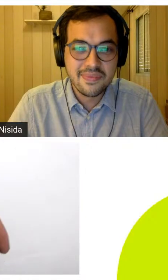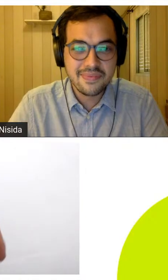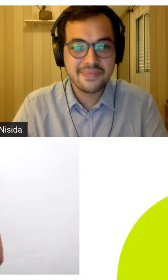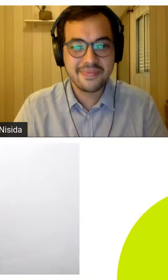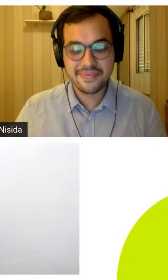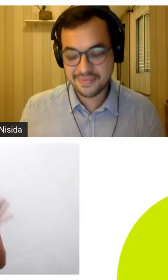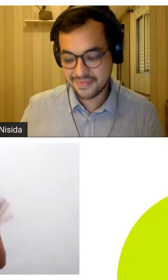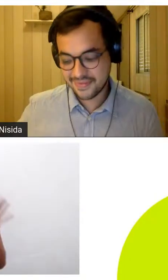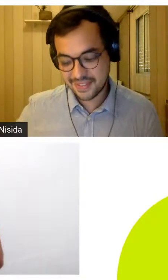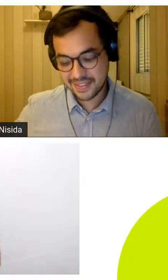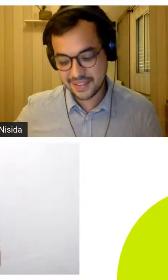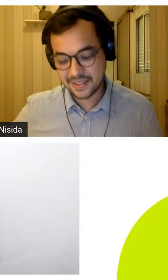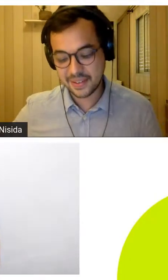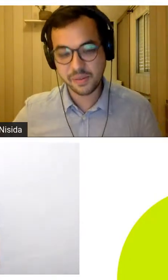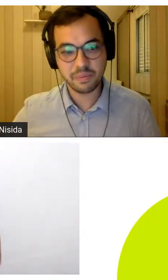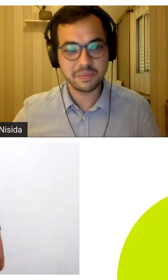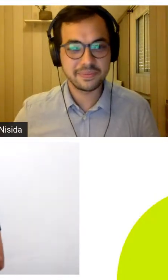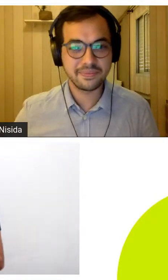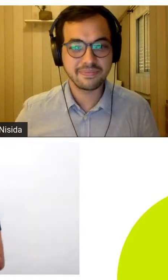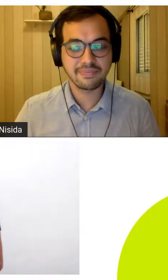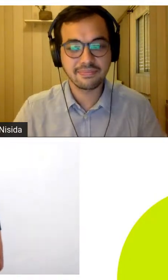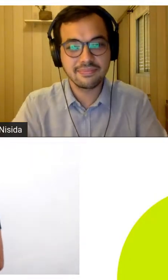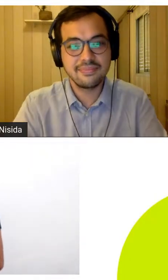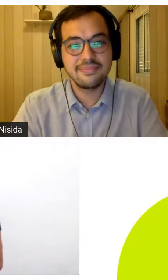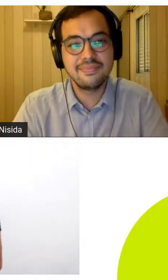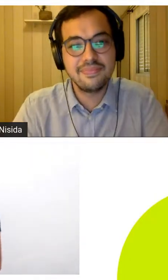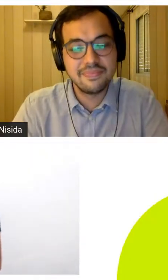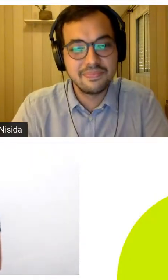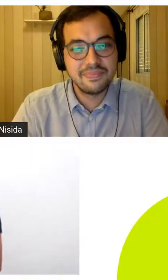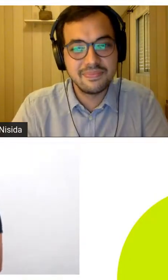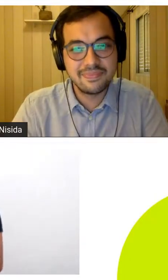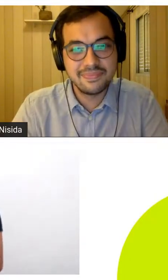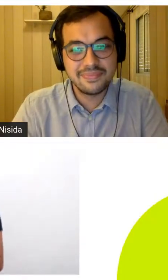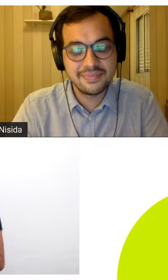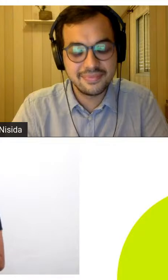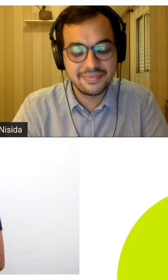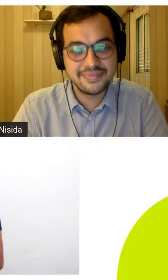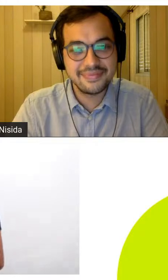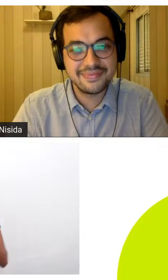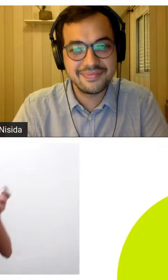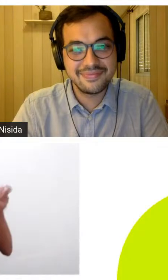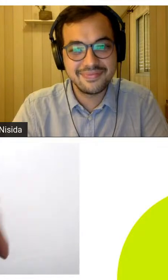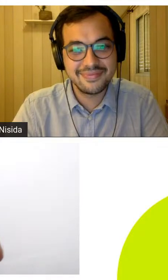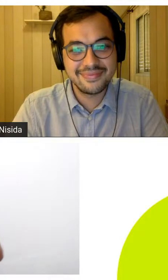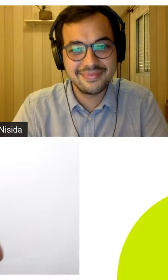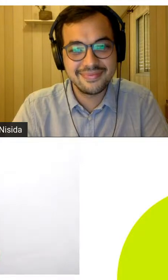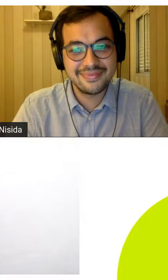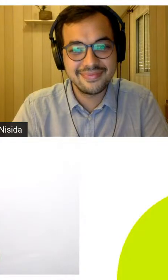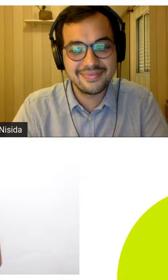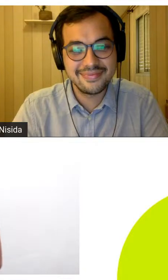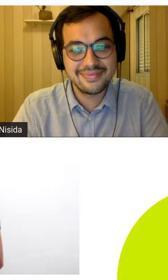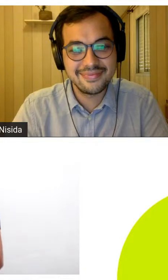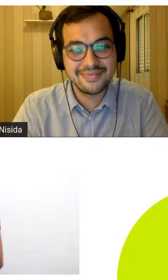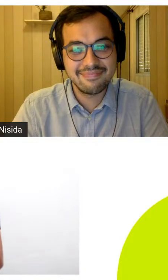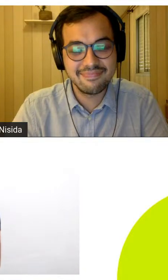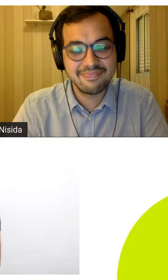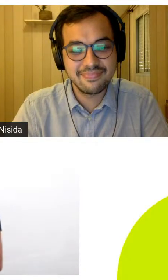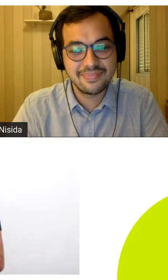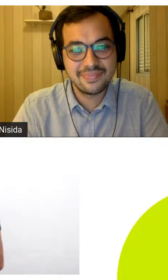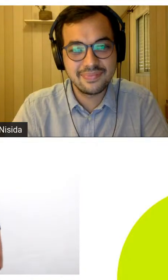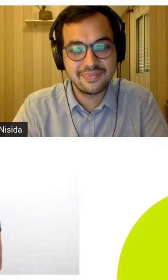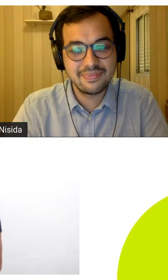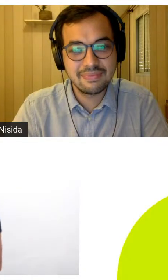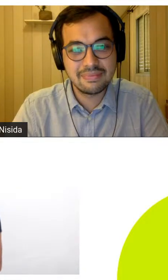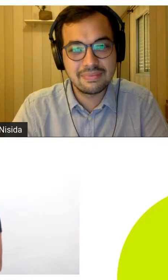bem-vindo assim como a Laura você tem 15 a 20 minutos para depois a gente passar para o debate já estamos com